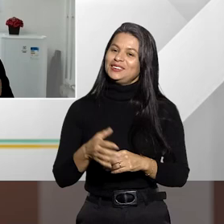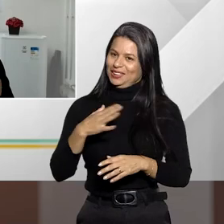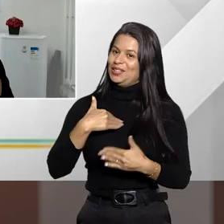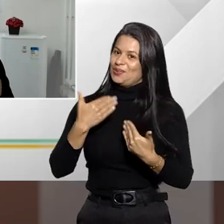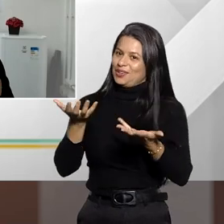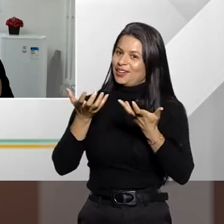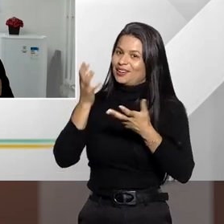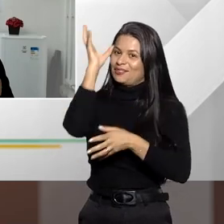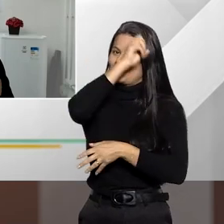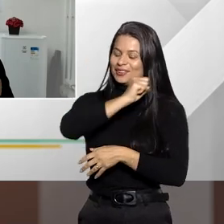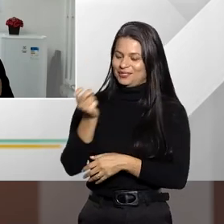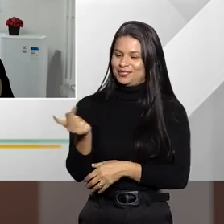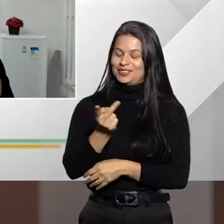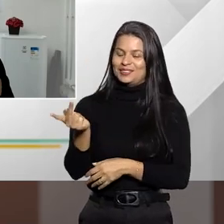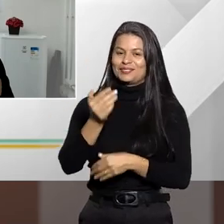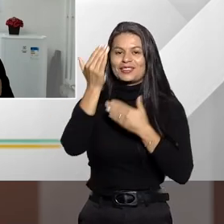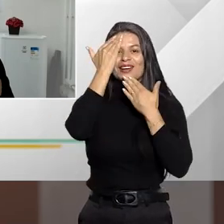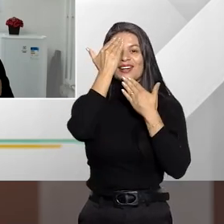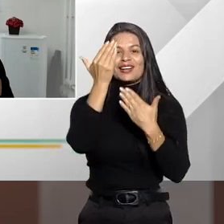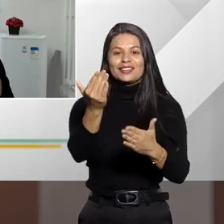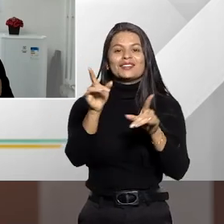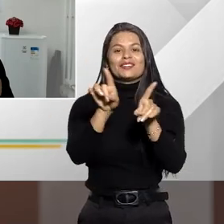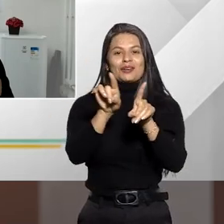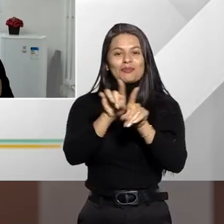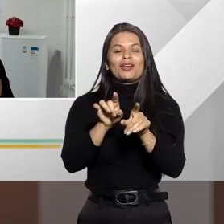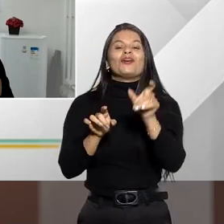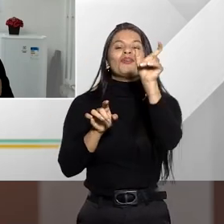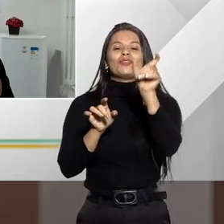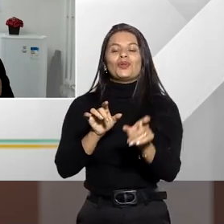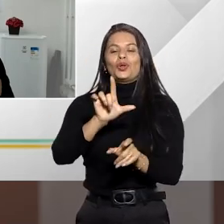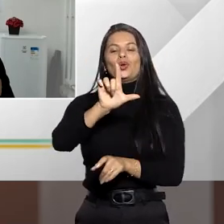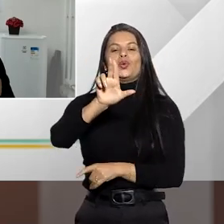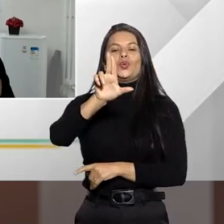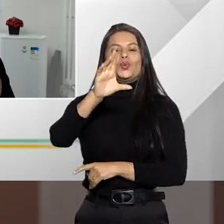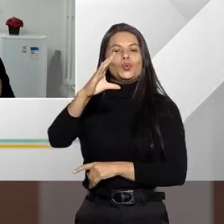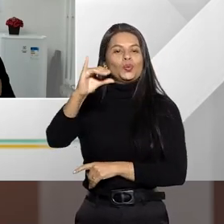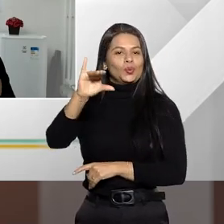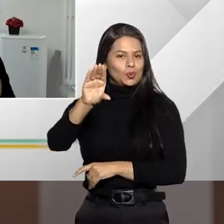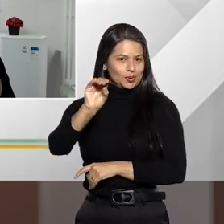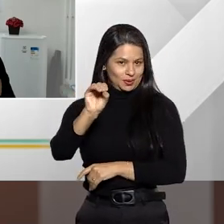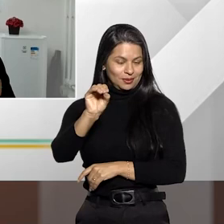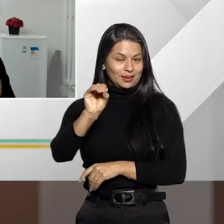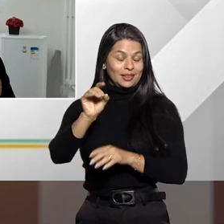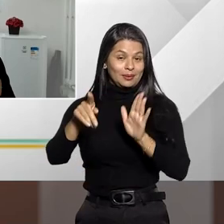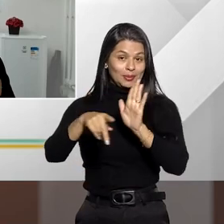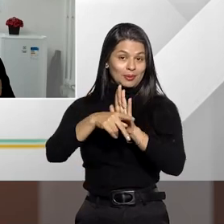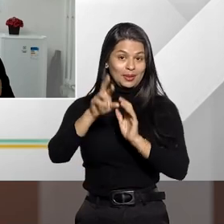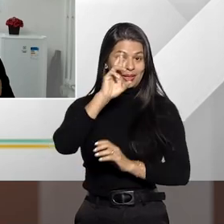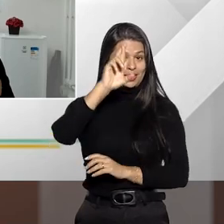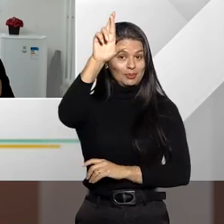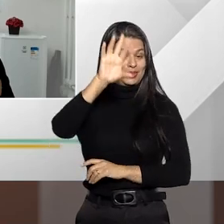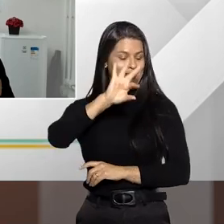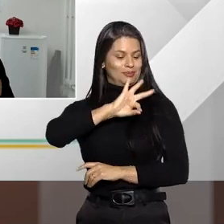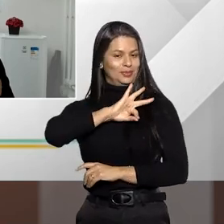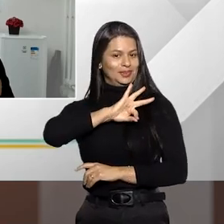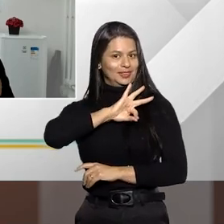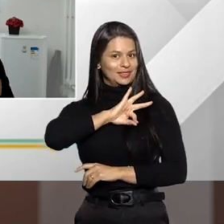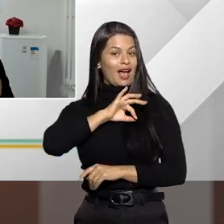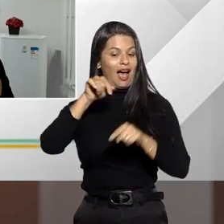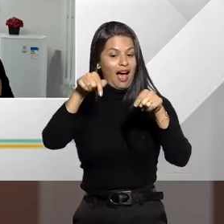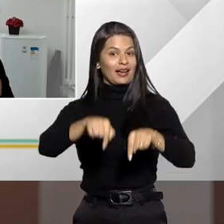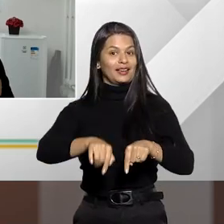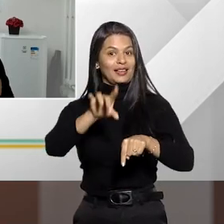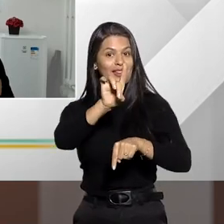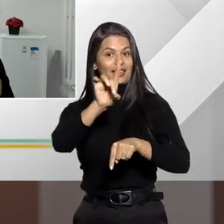vocês, viu? Agradeço também a participação do nosso outro convidado, Lúcio Valente, que é delegado da Polícia Civil aqui do Distrito